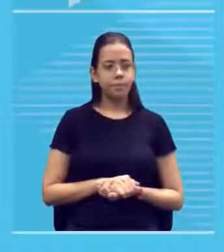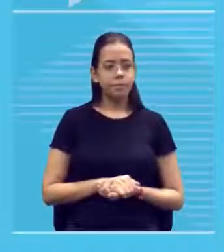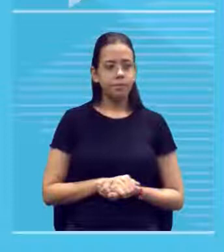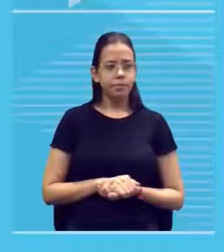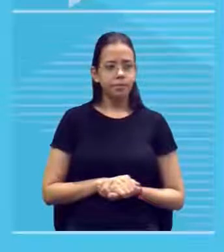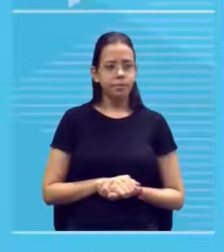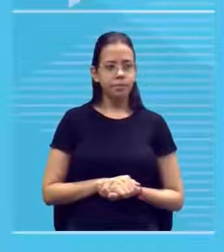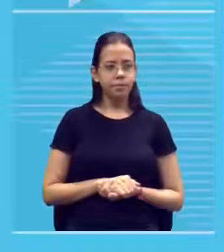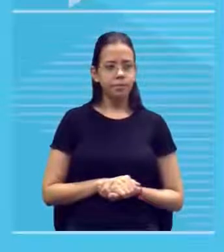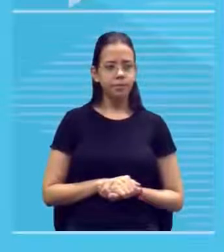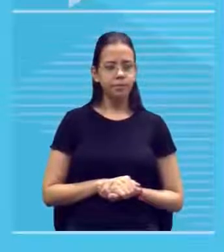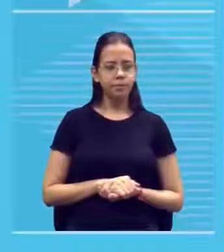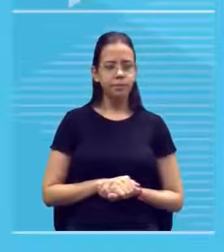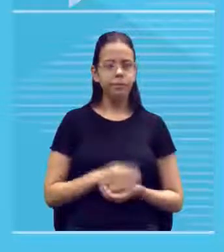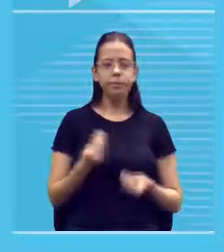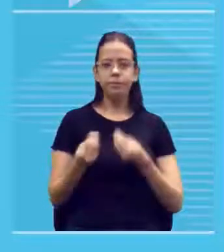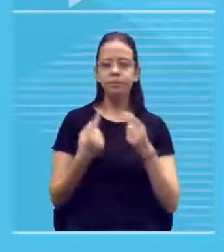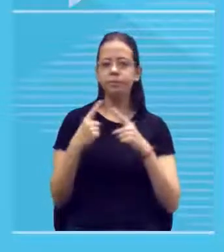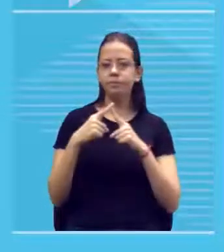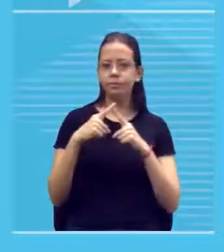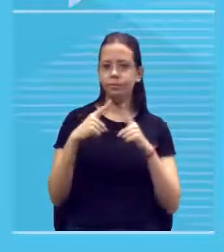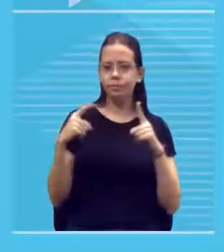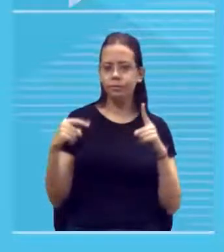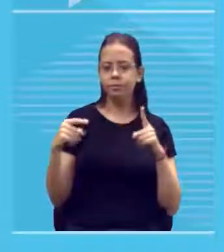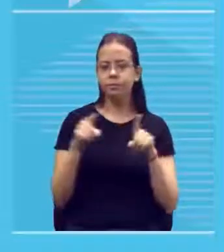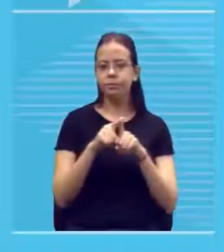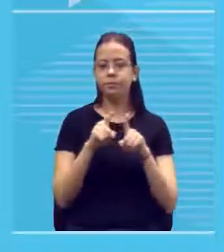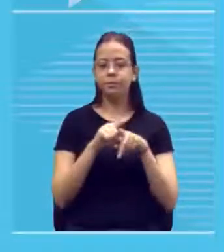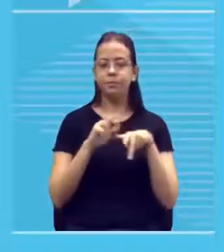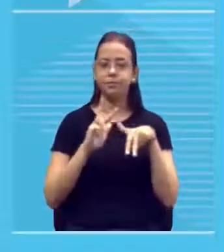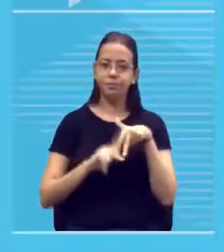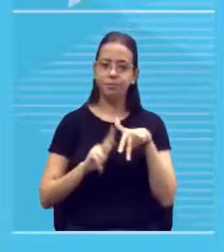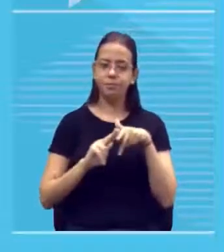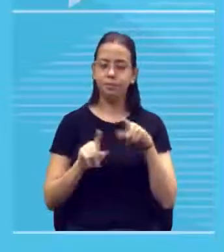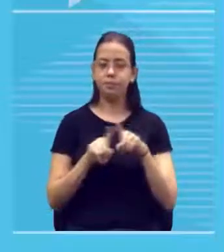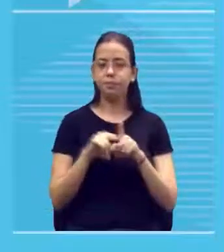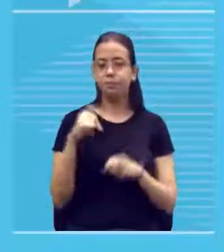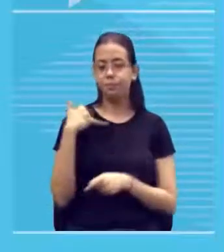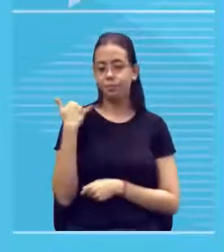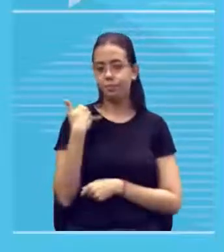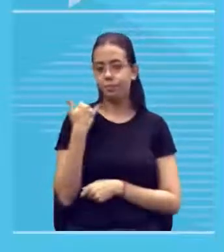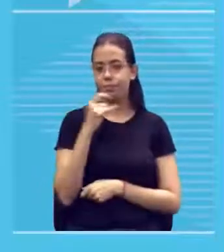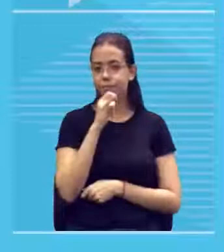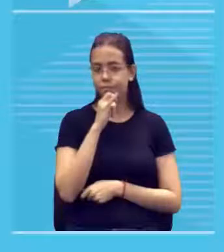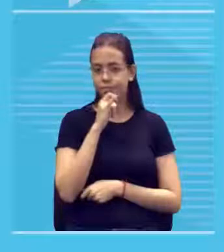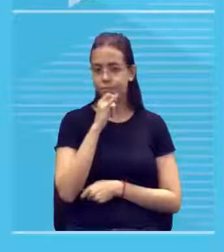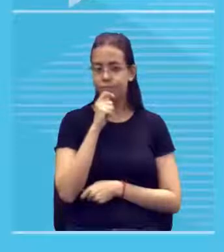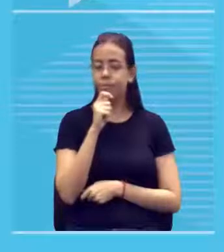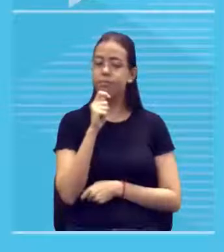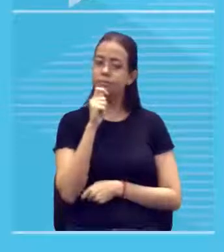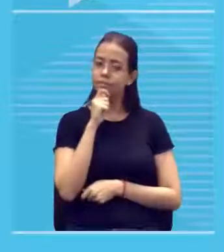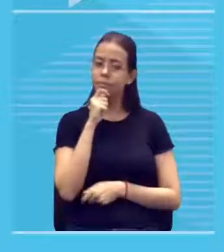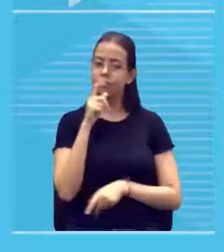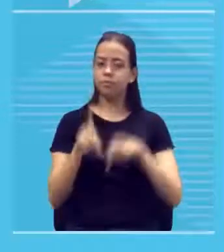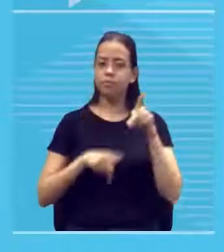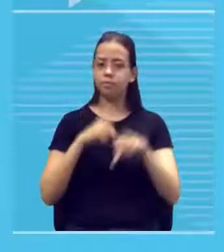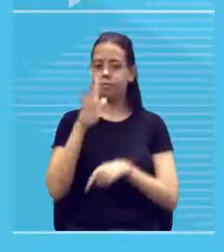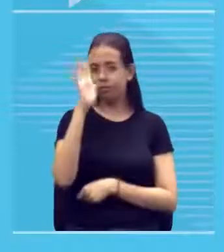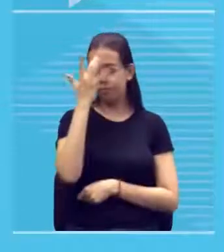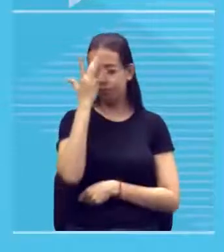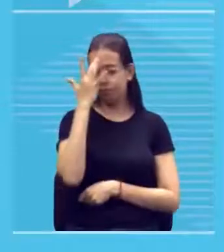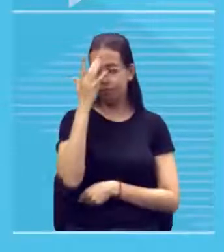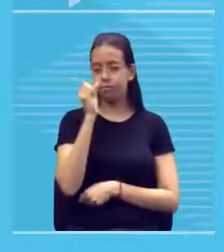a hierarquia por exemplo o sexo ou a idade um exemplo disso ainda no povo hindu quando a mulher